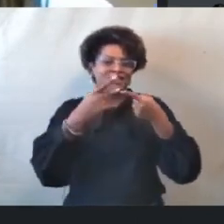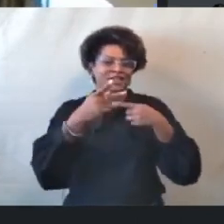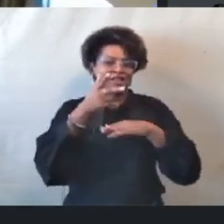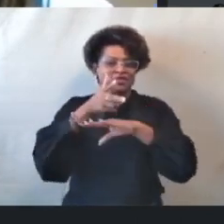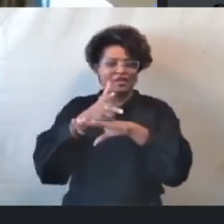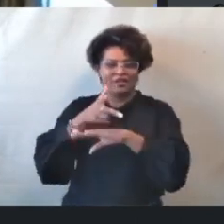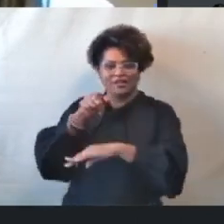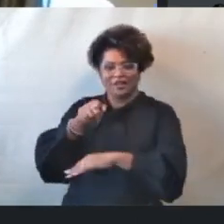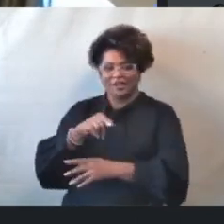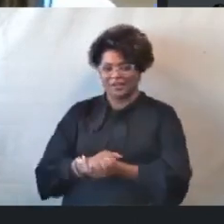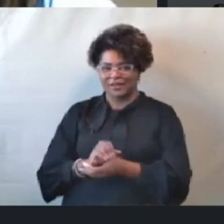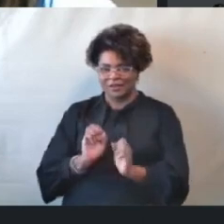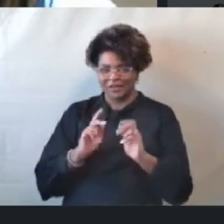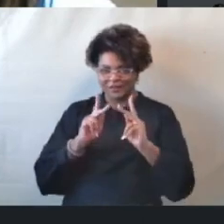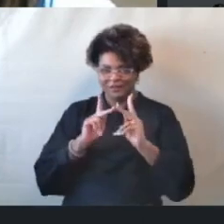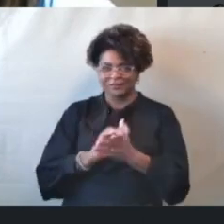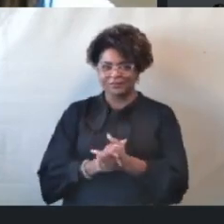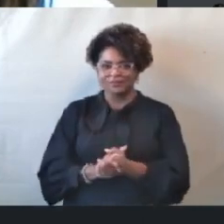Perfeito, perfeito.